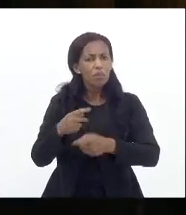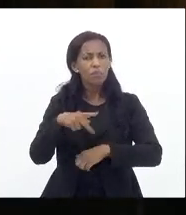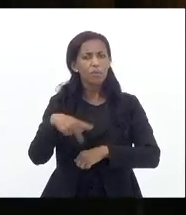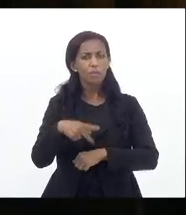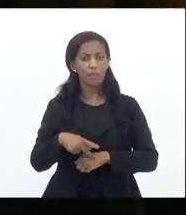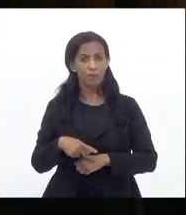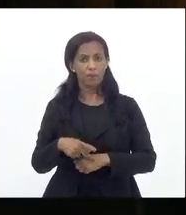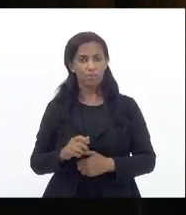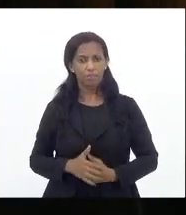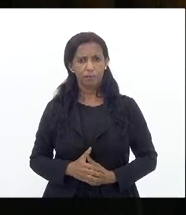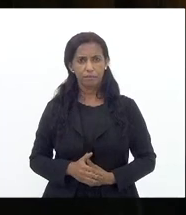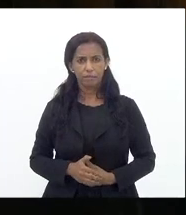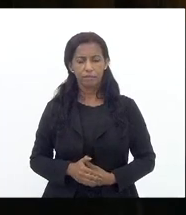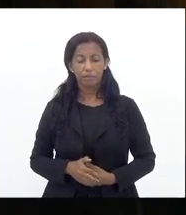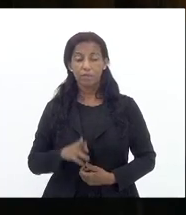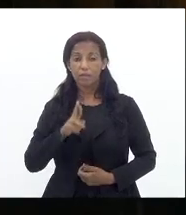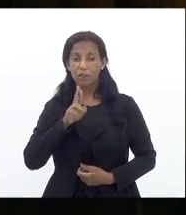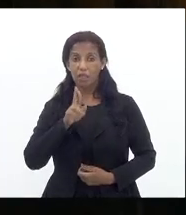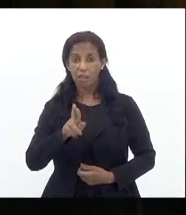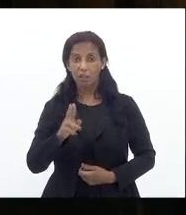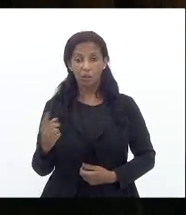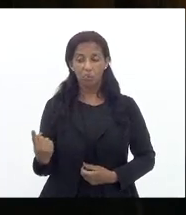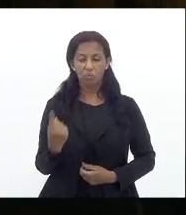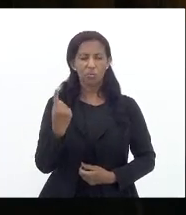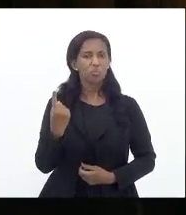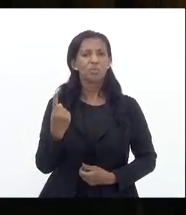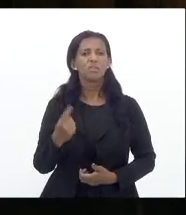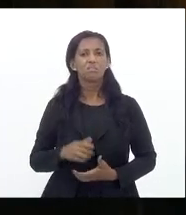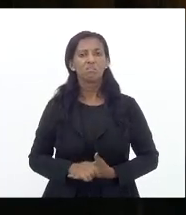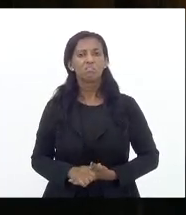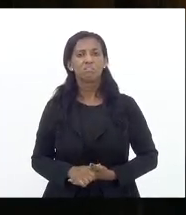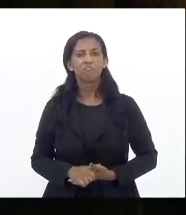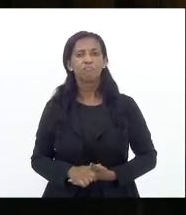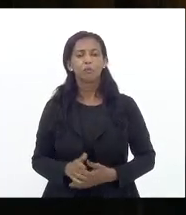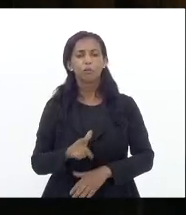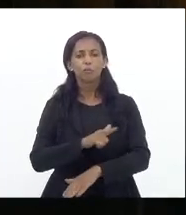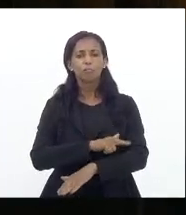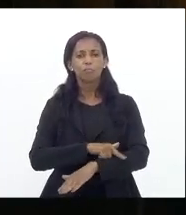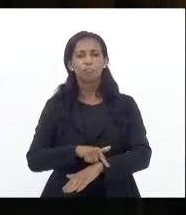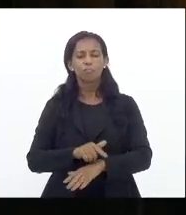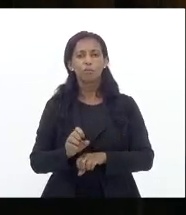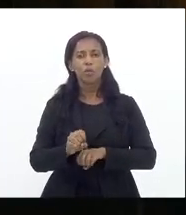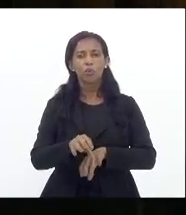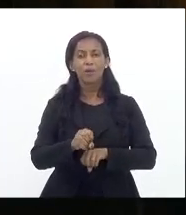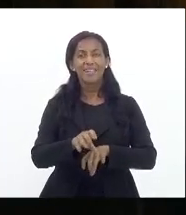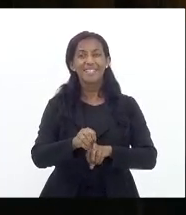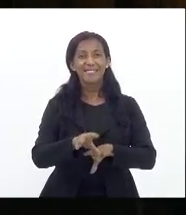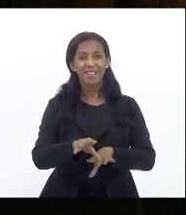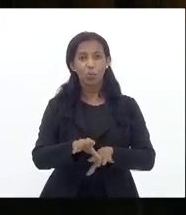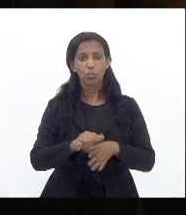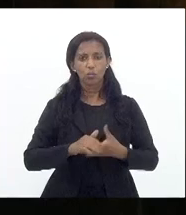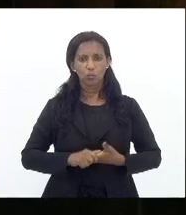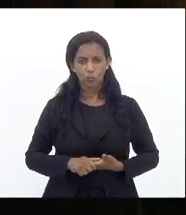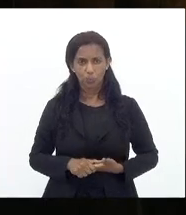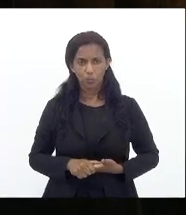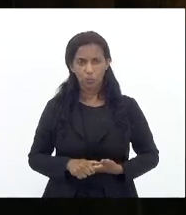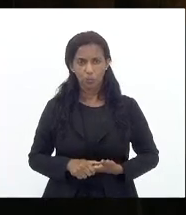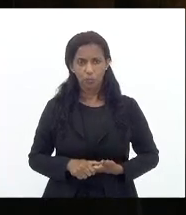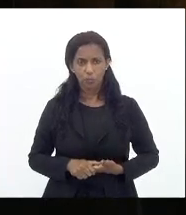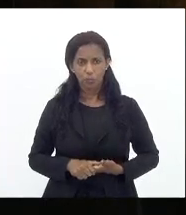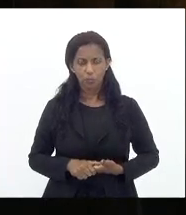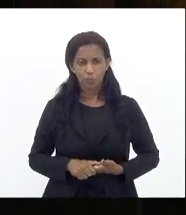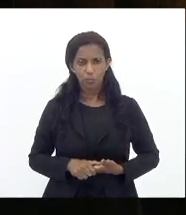país e a resposta foi única com educação então também nos